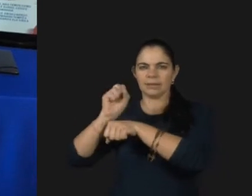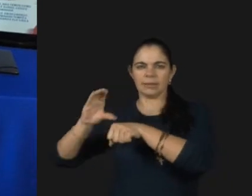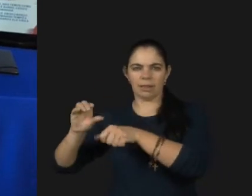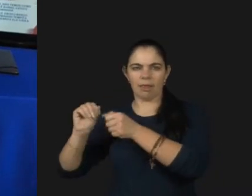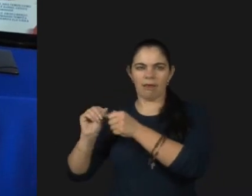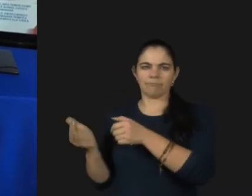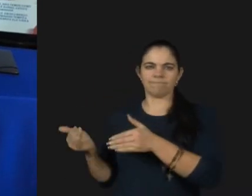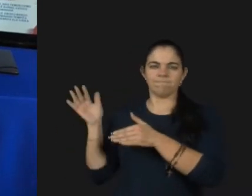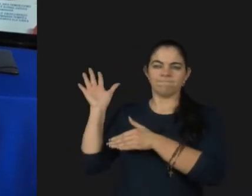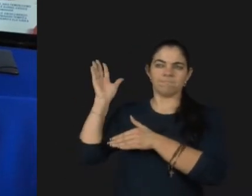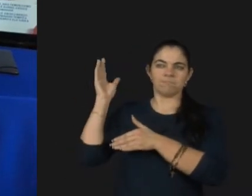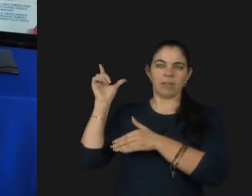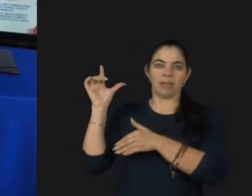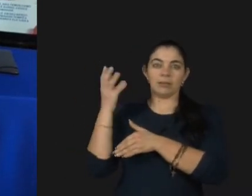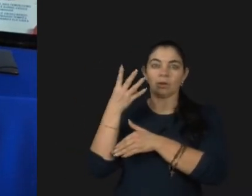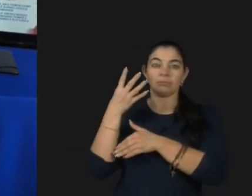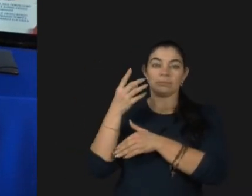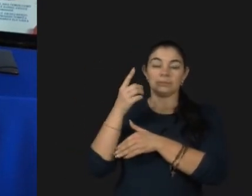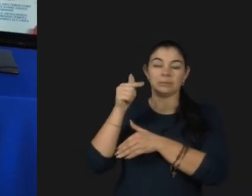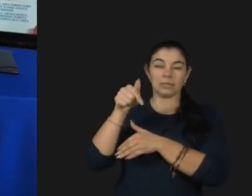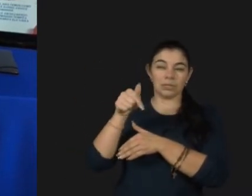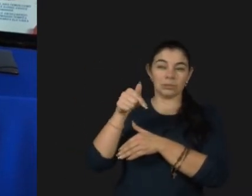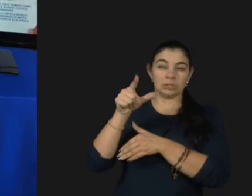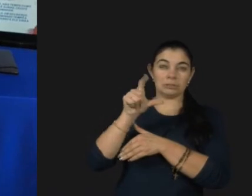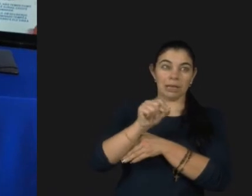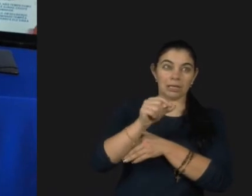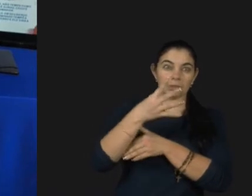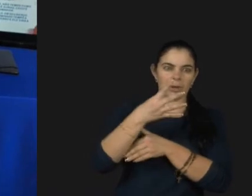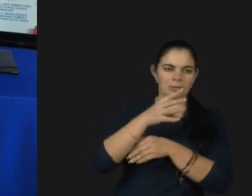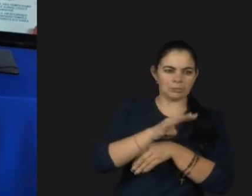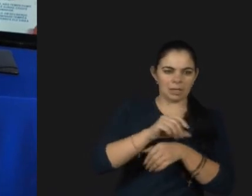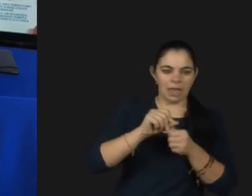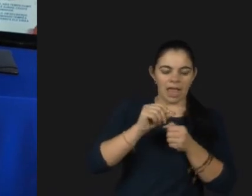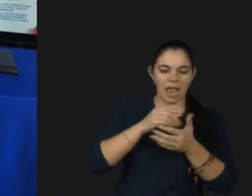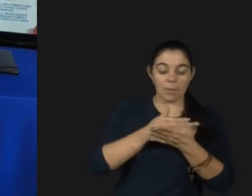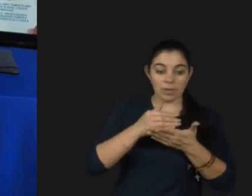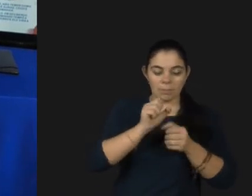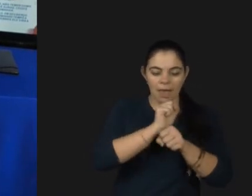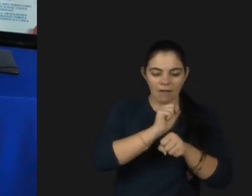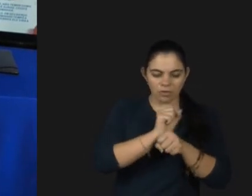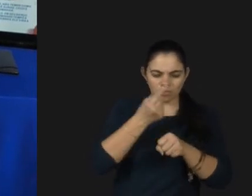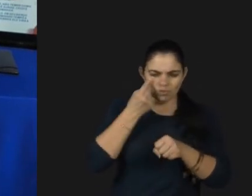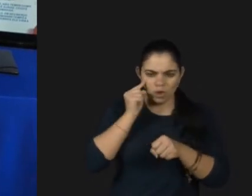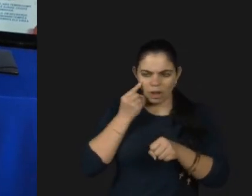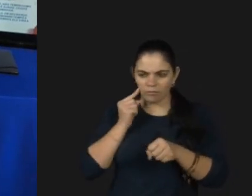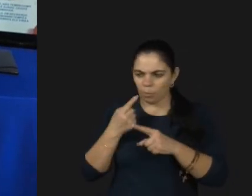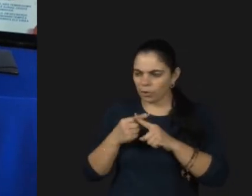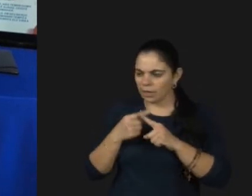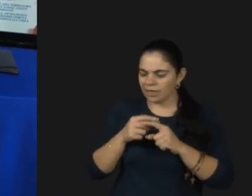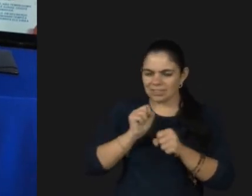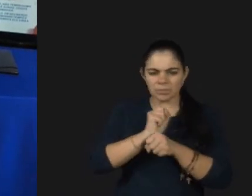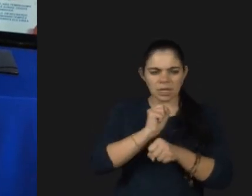Catarina, demorou 7, 10, porque eles tinham que parar para chorar, os meus pais, e em meio a isso